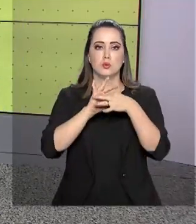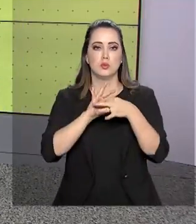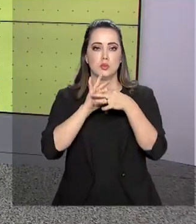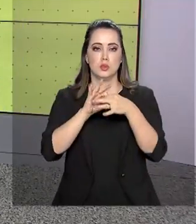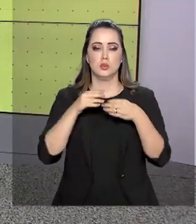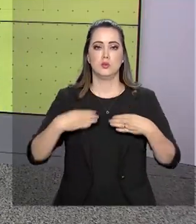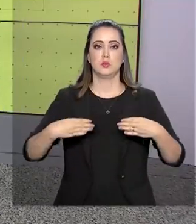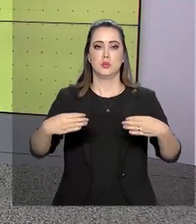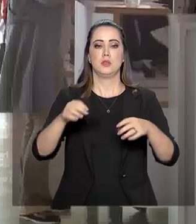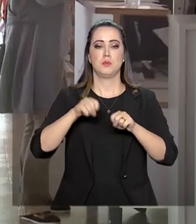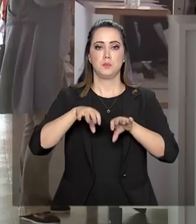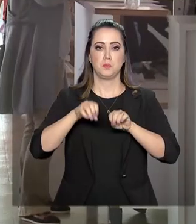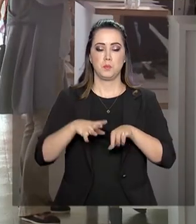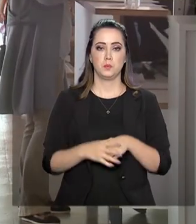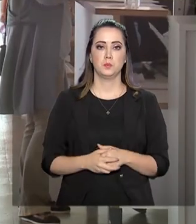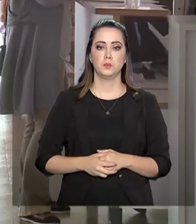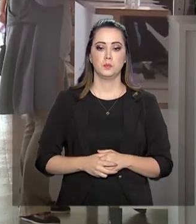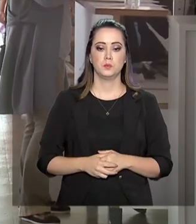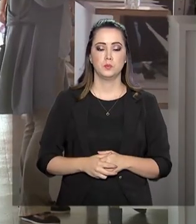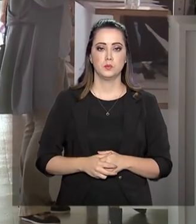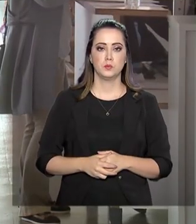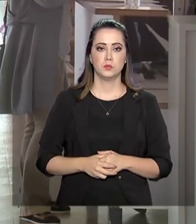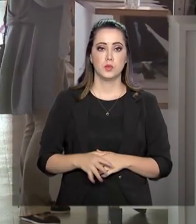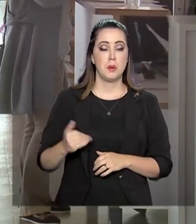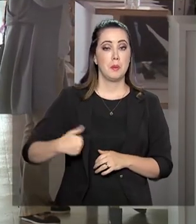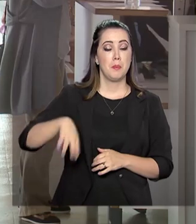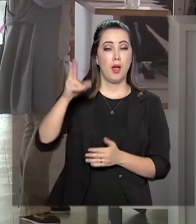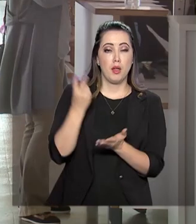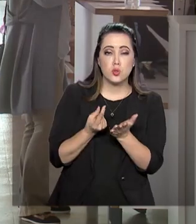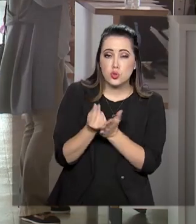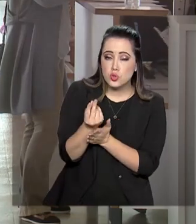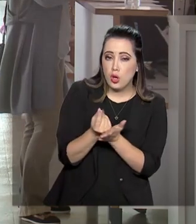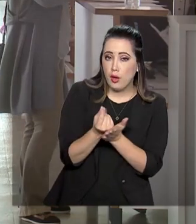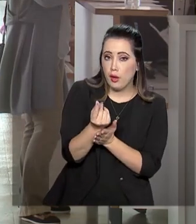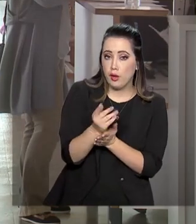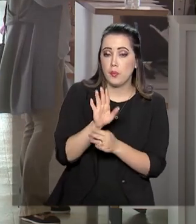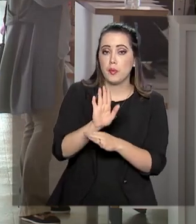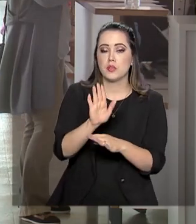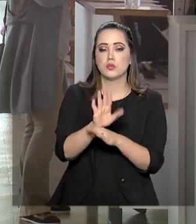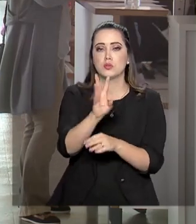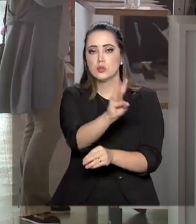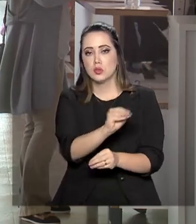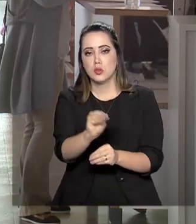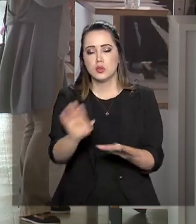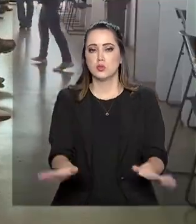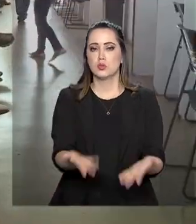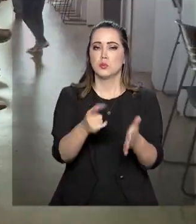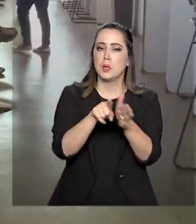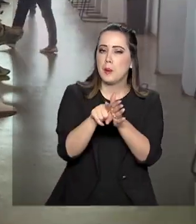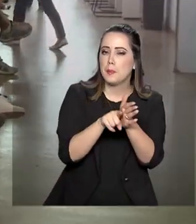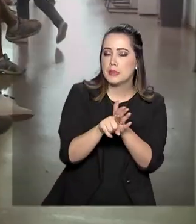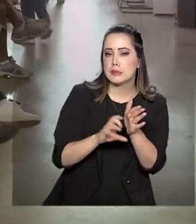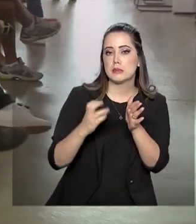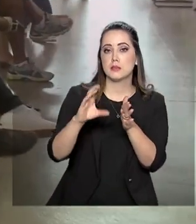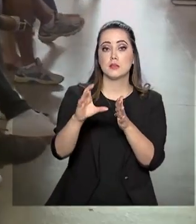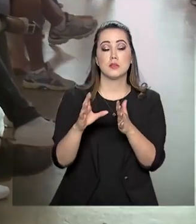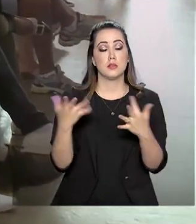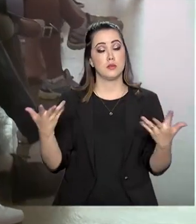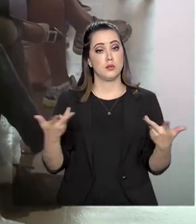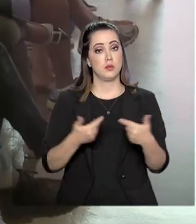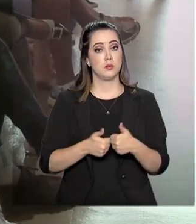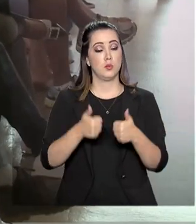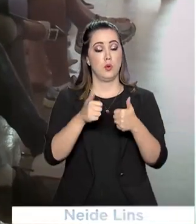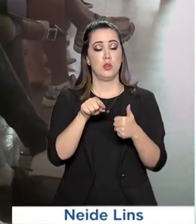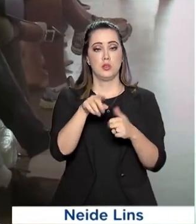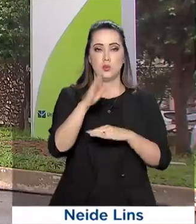da Educação. Mais recursos para reforçar o atendimento e estimular a pesquisa e qualificação dos